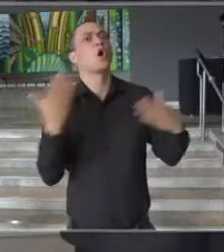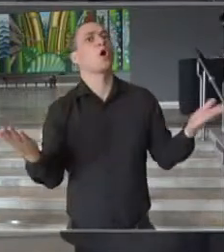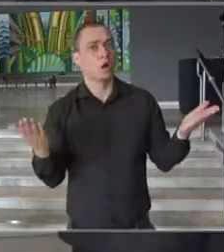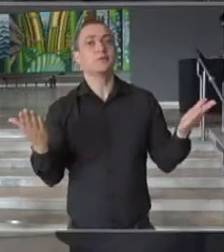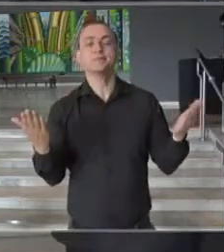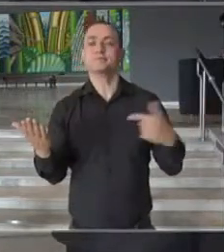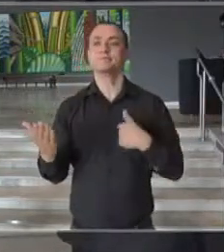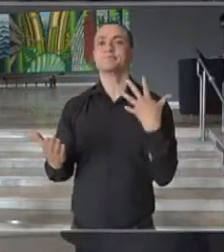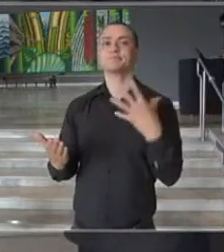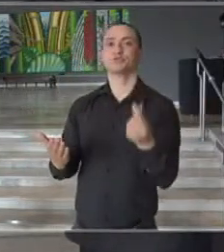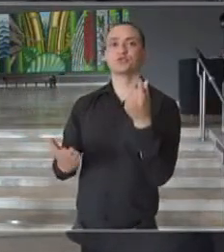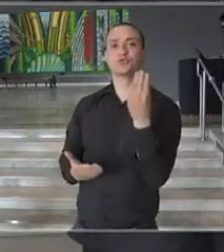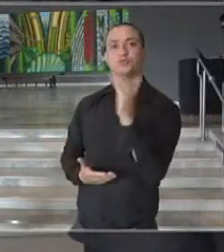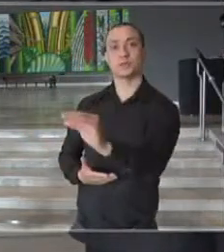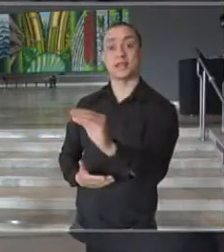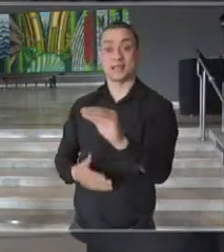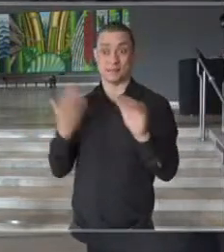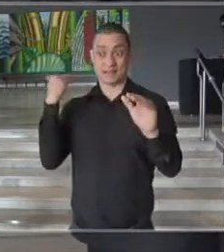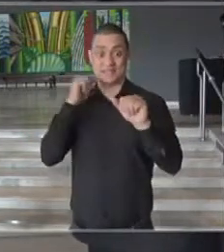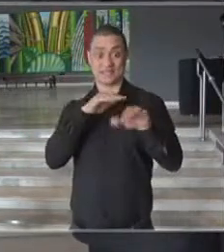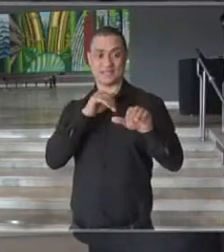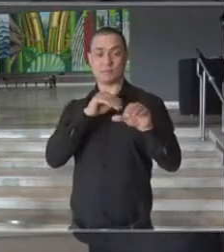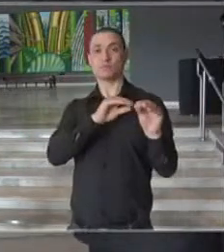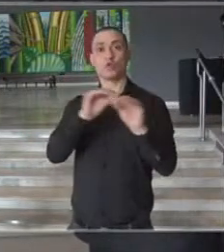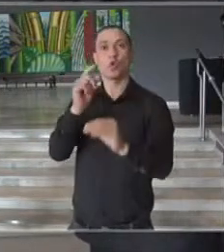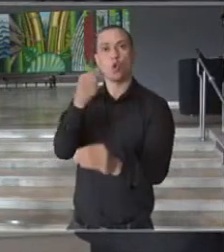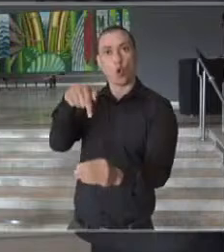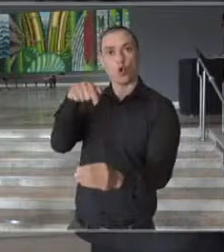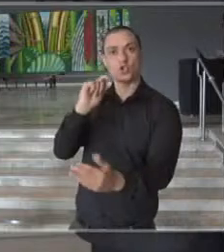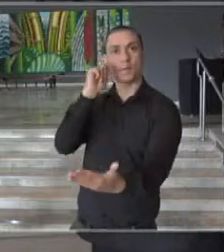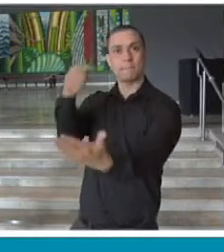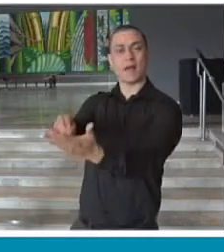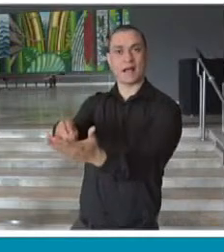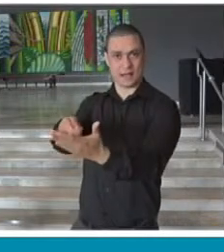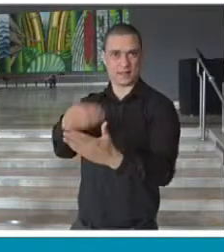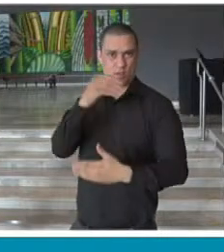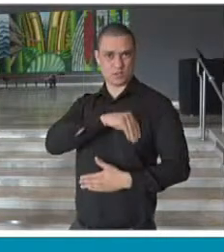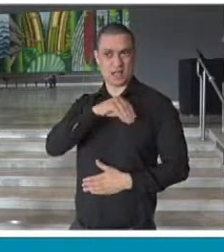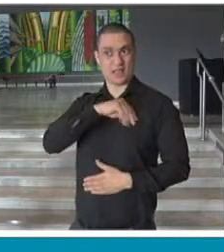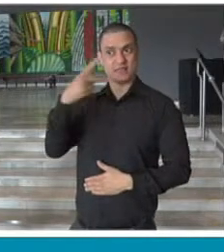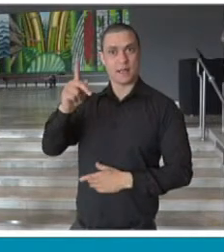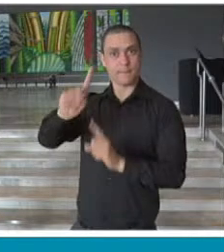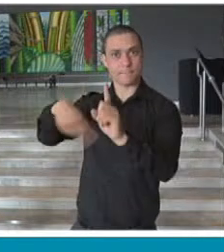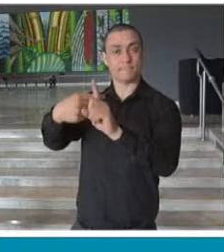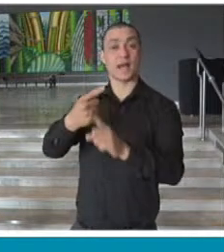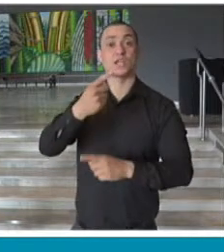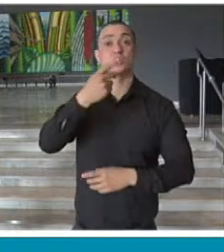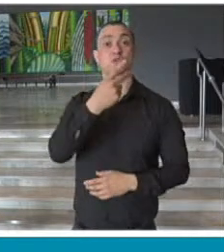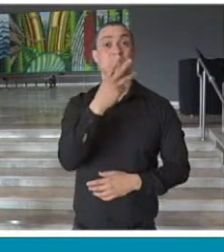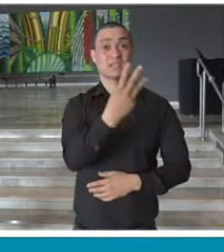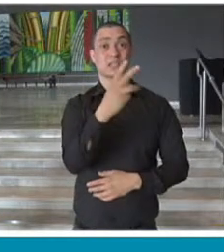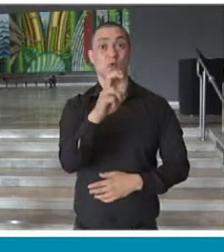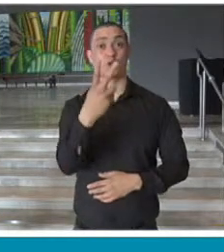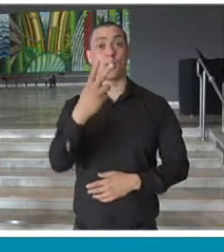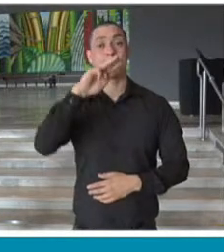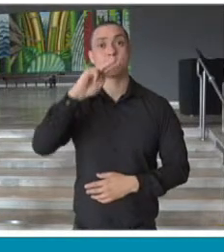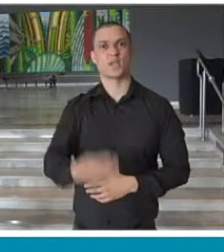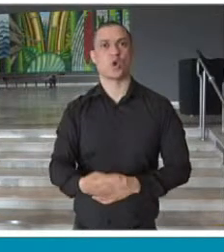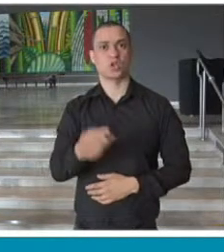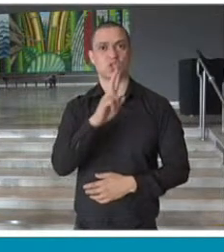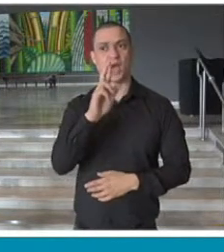de pagar até o final de setembro. Hoje está sendo depositado na conta, já foi, é bem da verdade, mais de 352 milhões que